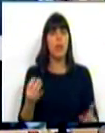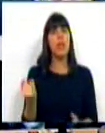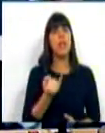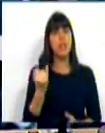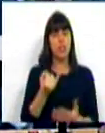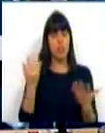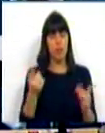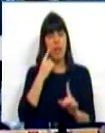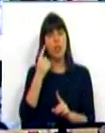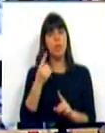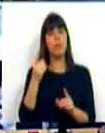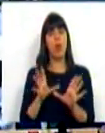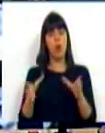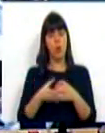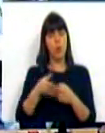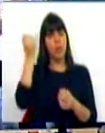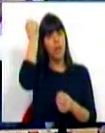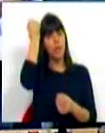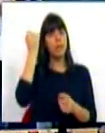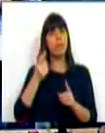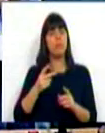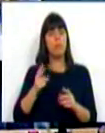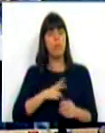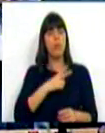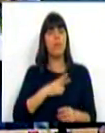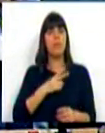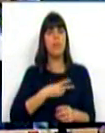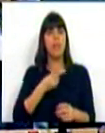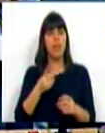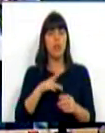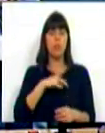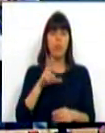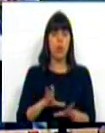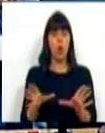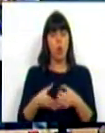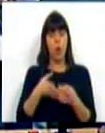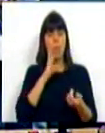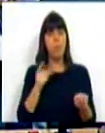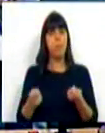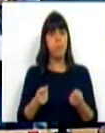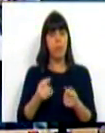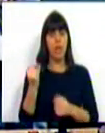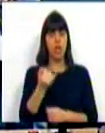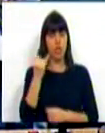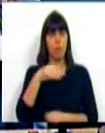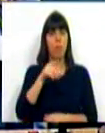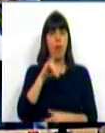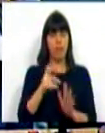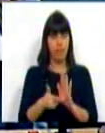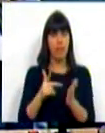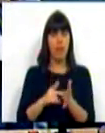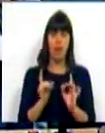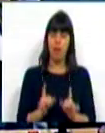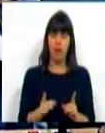instituições e, em particular, com o Conselho de Reitores das Universidades Portuguesas, assim como com o Conselho Coordenador dos Institutos Politécnicos.